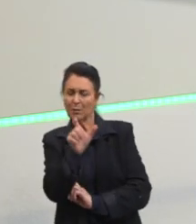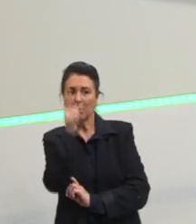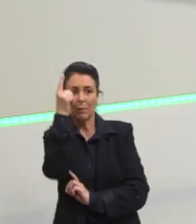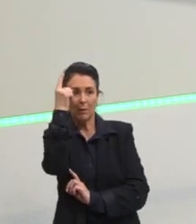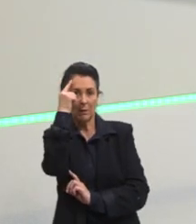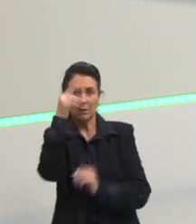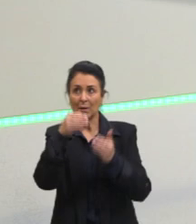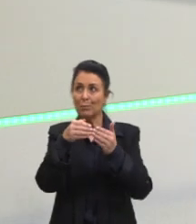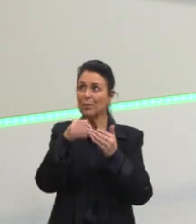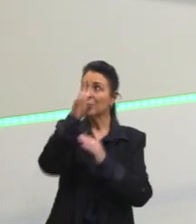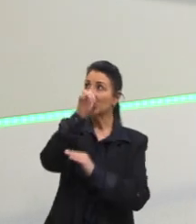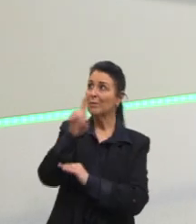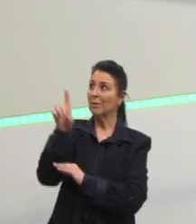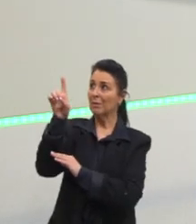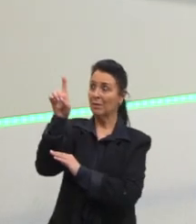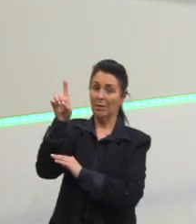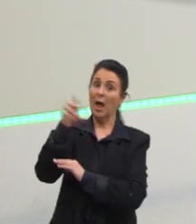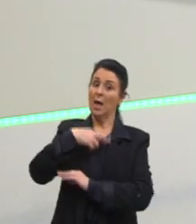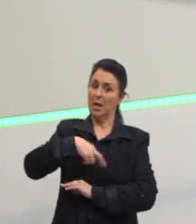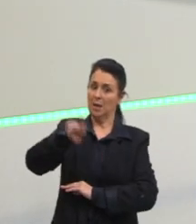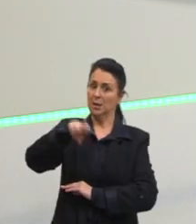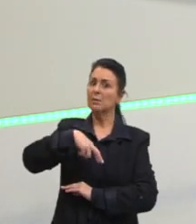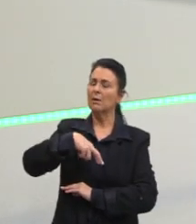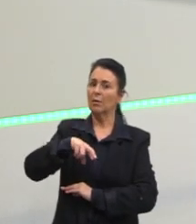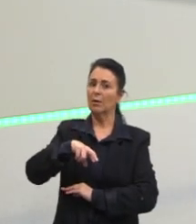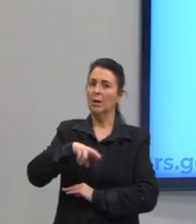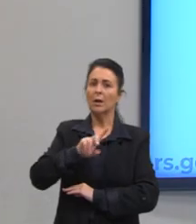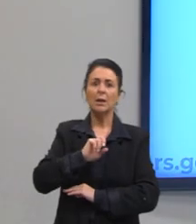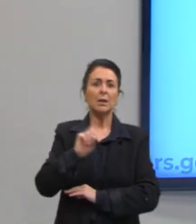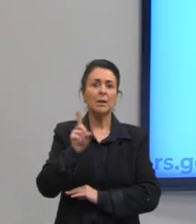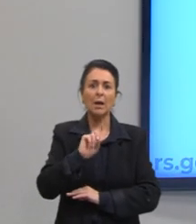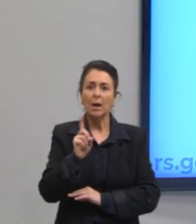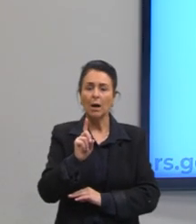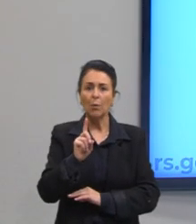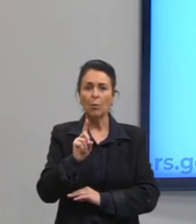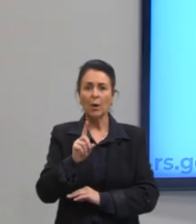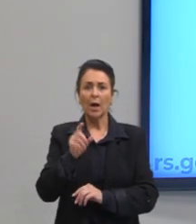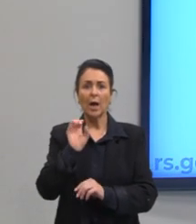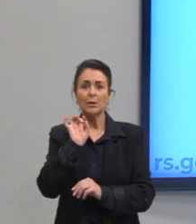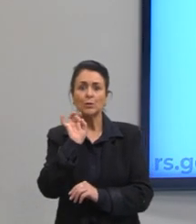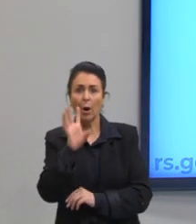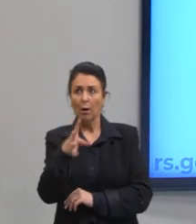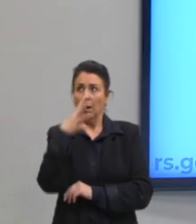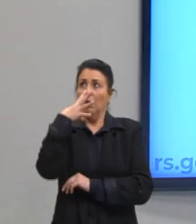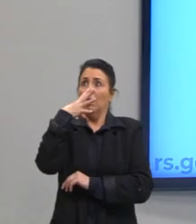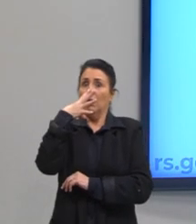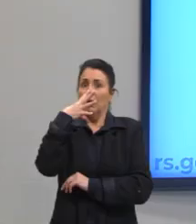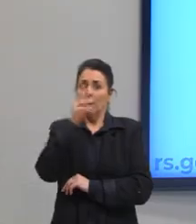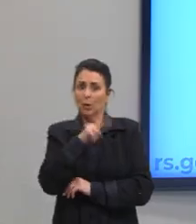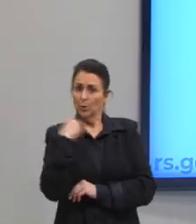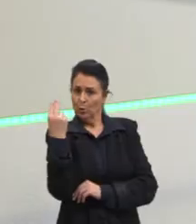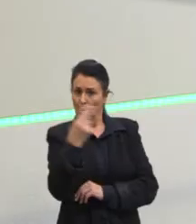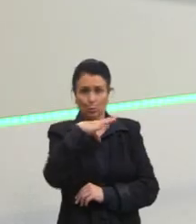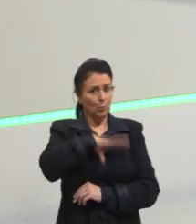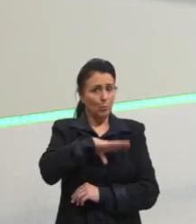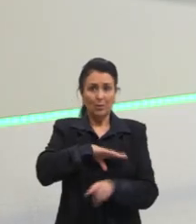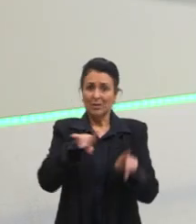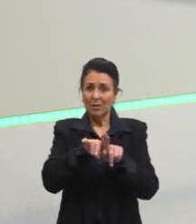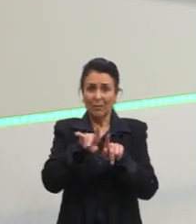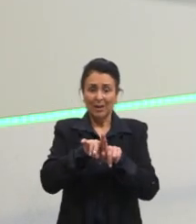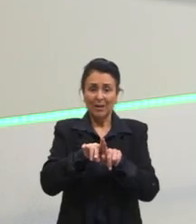a Deus, tem religiosidade. Não, gente, isso ali é apenas uma interjeição. Como nós utilizamos na língua portuguesa. Meu Deus!